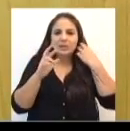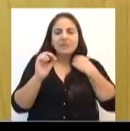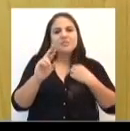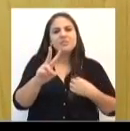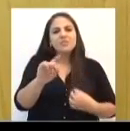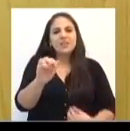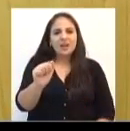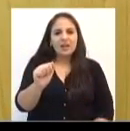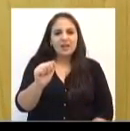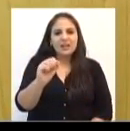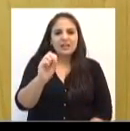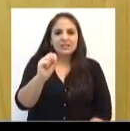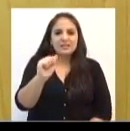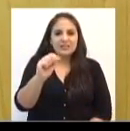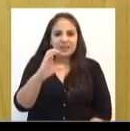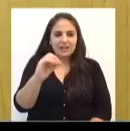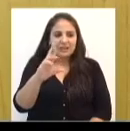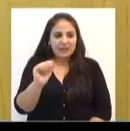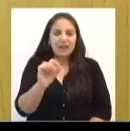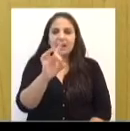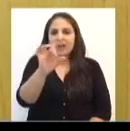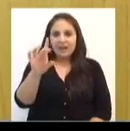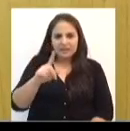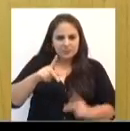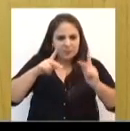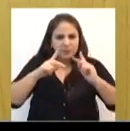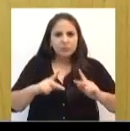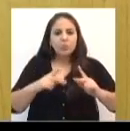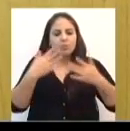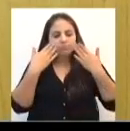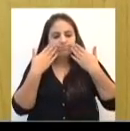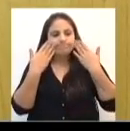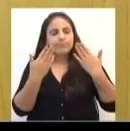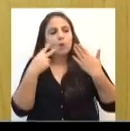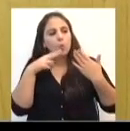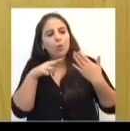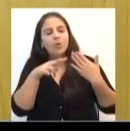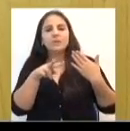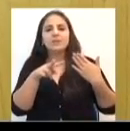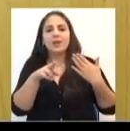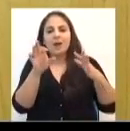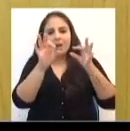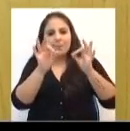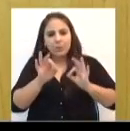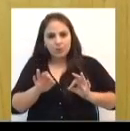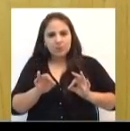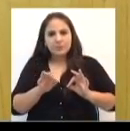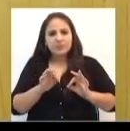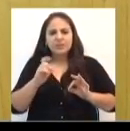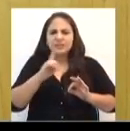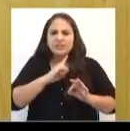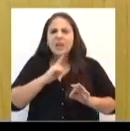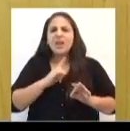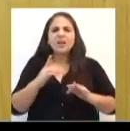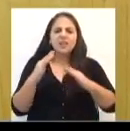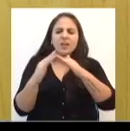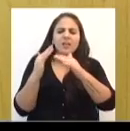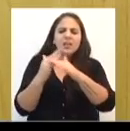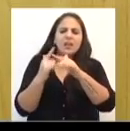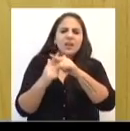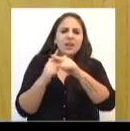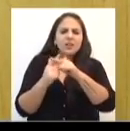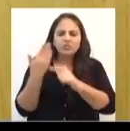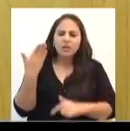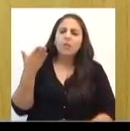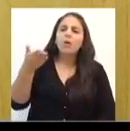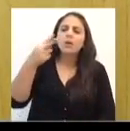cada pessoa que está em sintonia conosco, cuide a programação lá na sua paróquia, onde